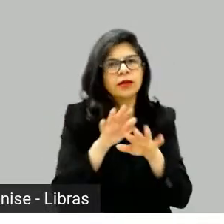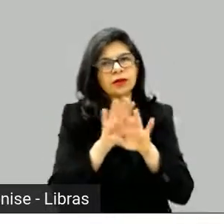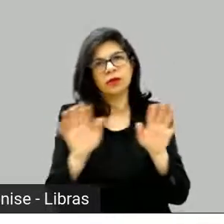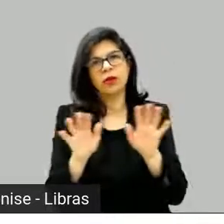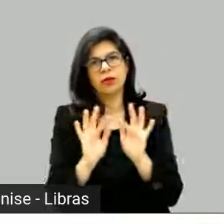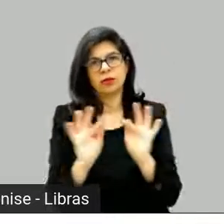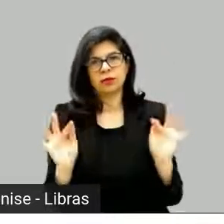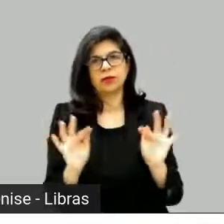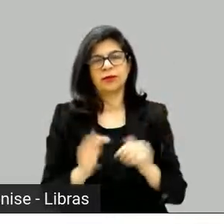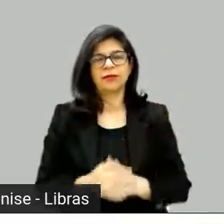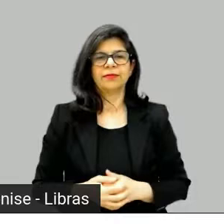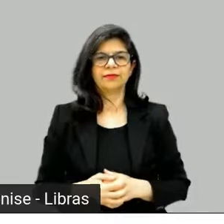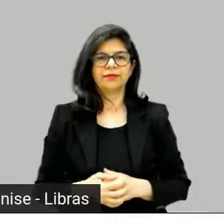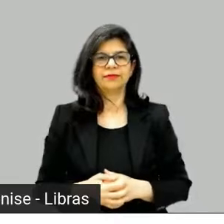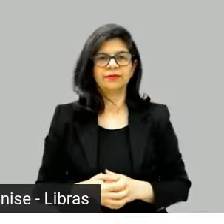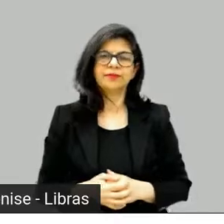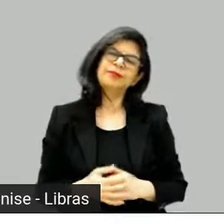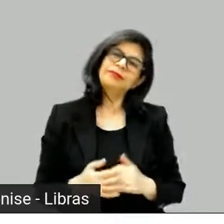foco, mas é parecido a questão,